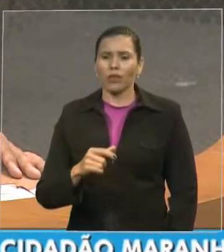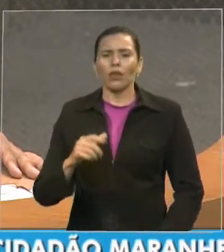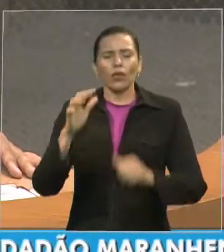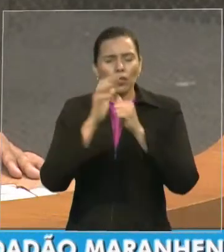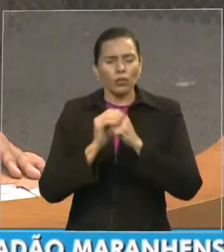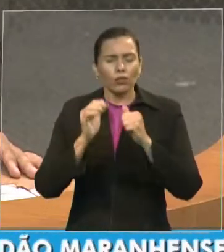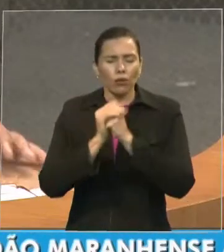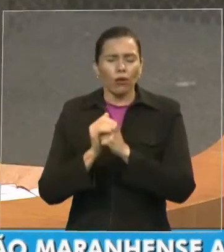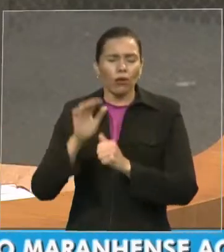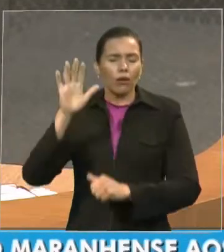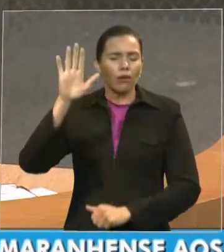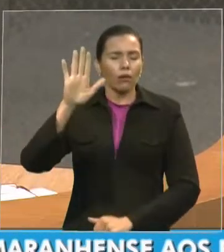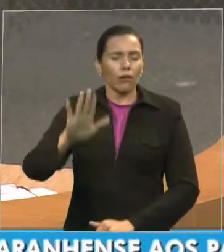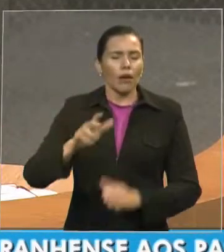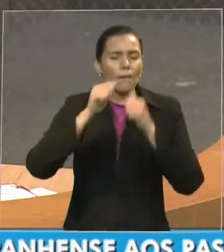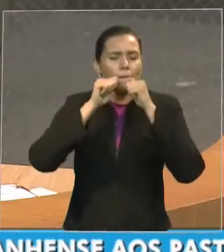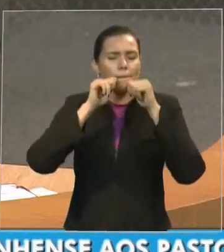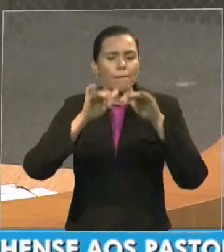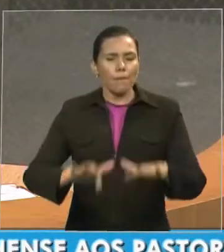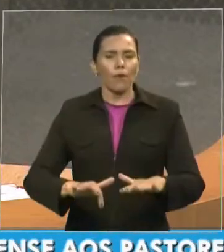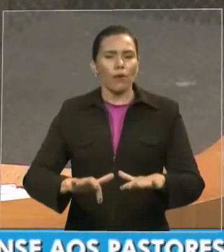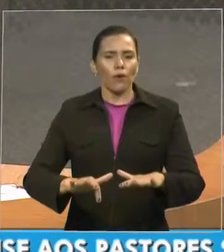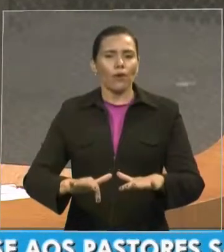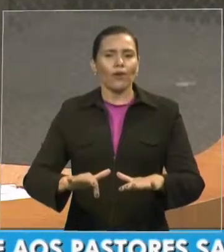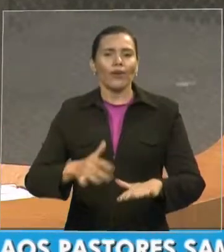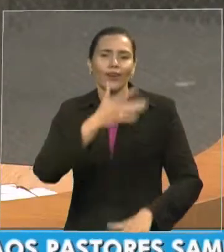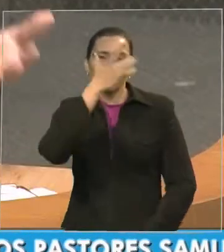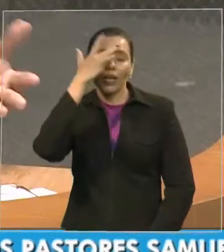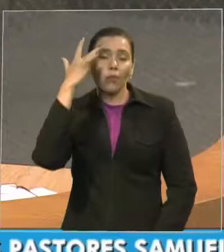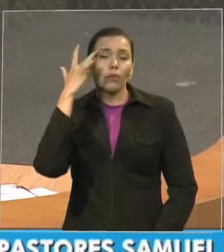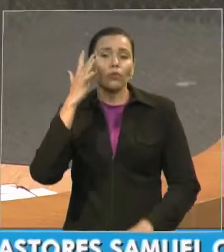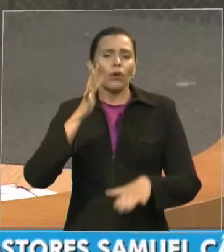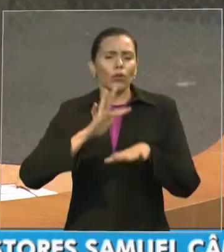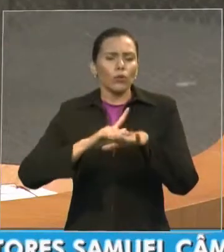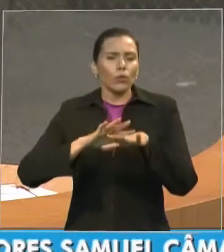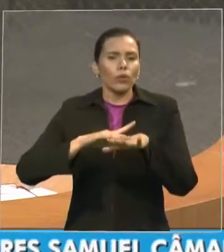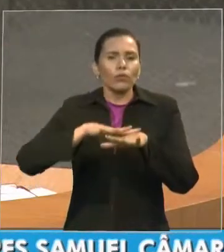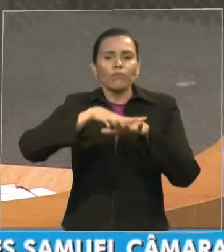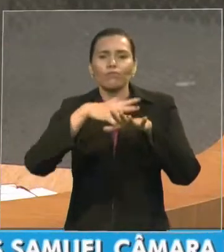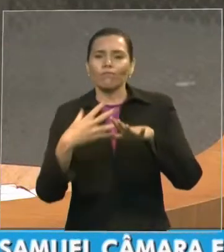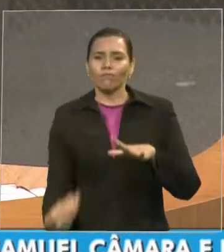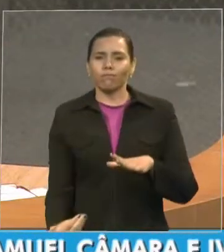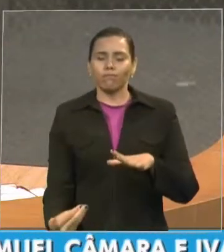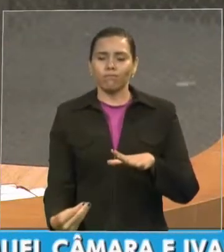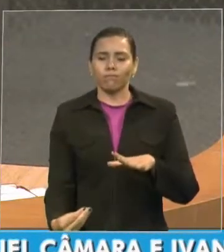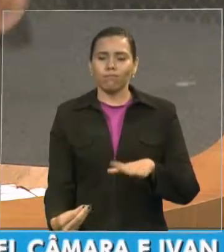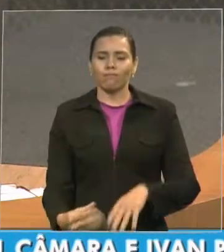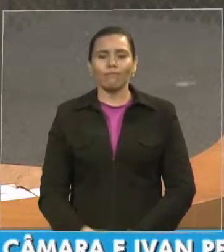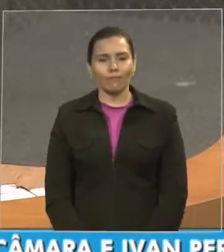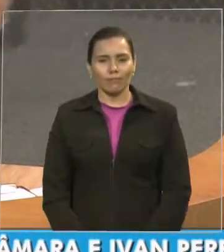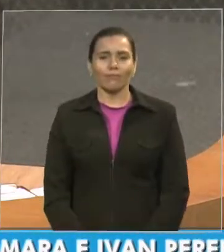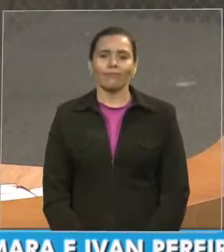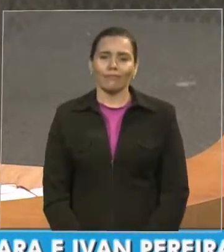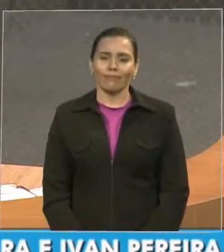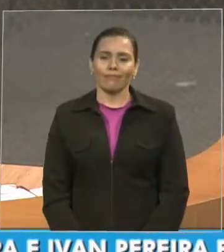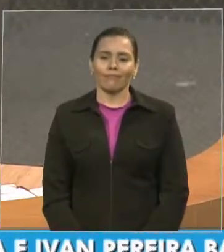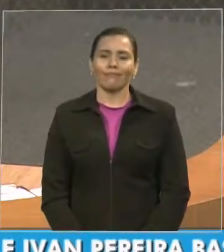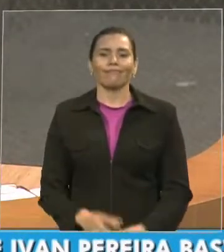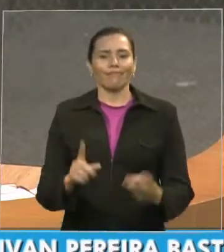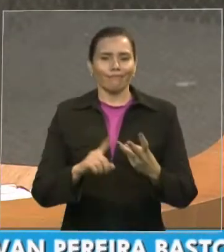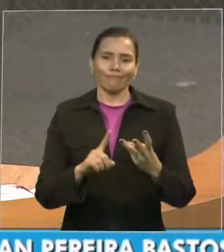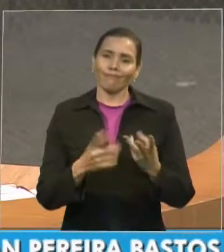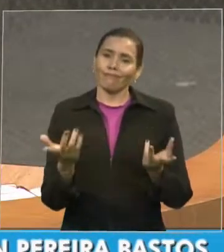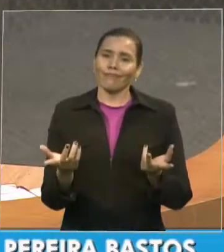Muitas pessoas que foram curadas. E aí pergunta, como que é isso de folgar o poder público? Deixa de ir para o hospital.